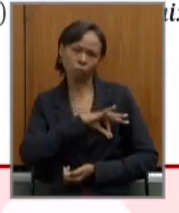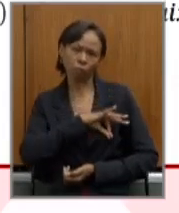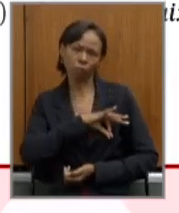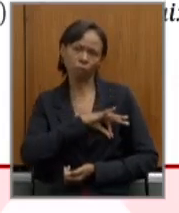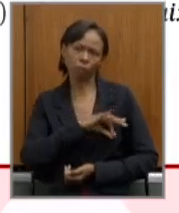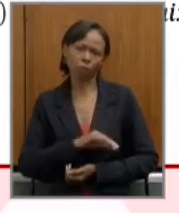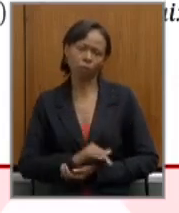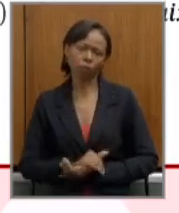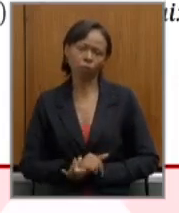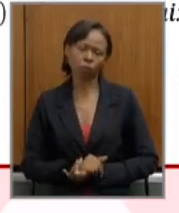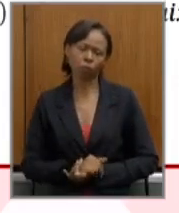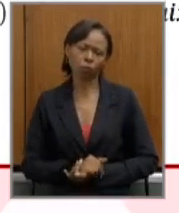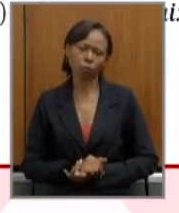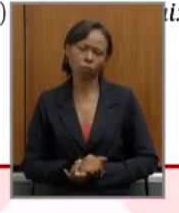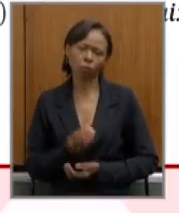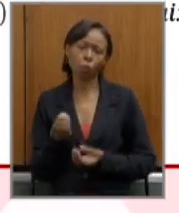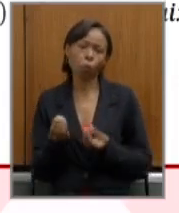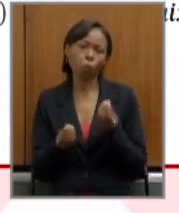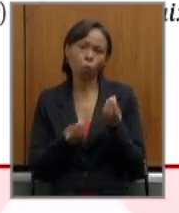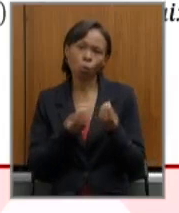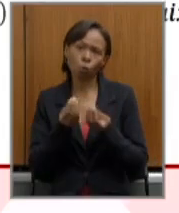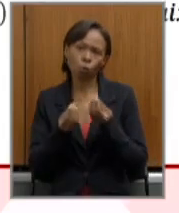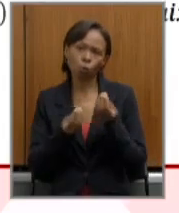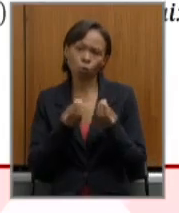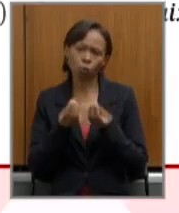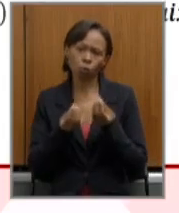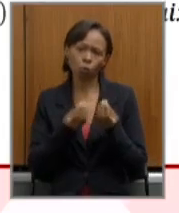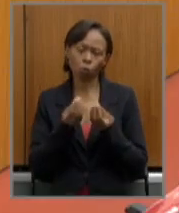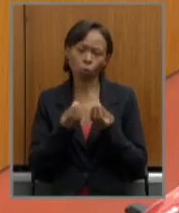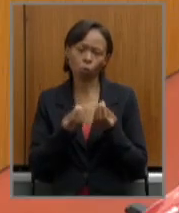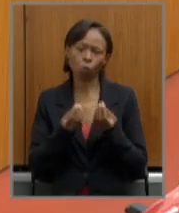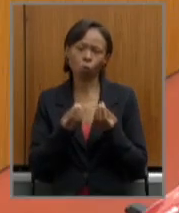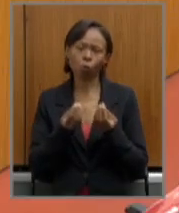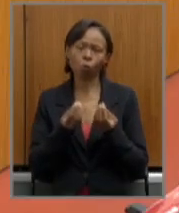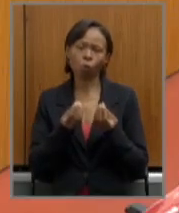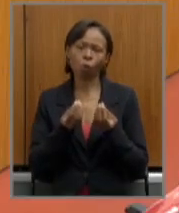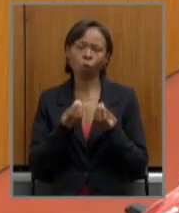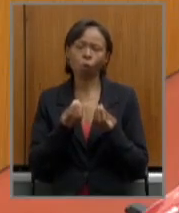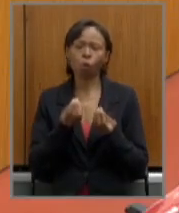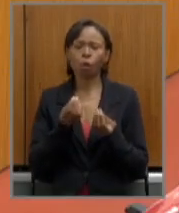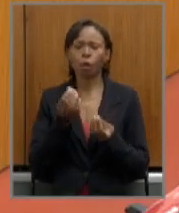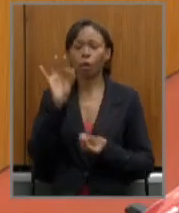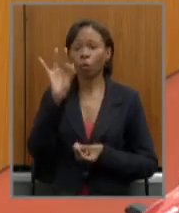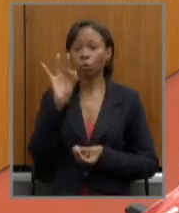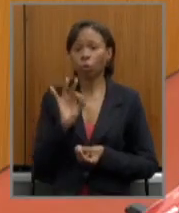como que é feito a alíquota progressiva